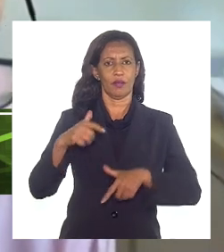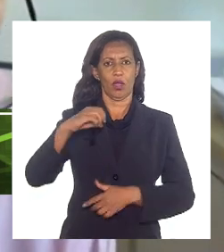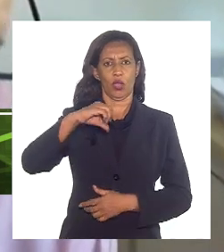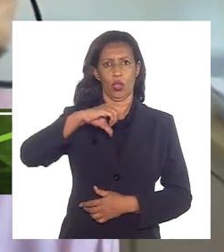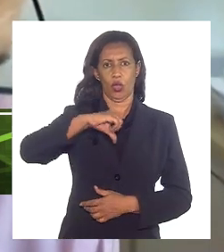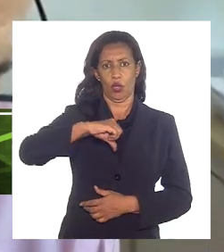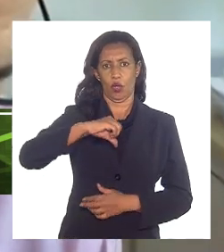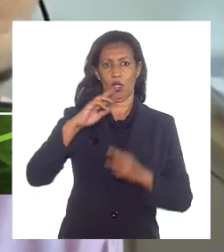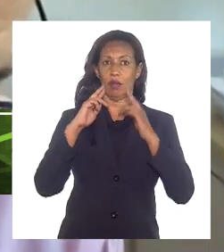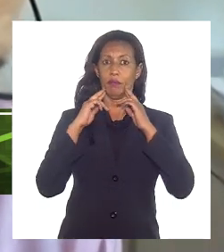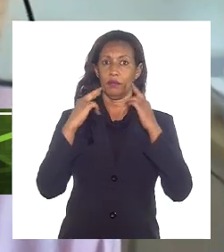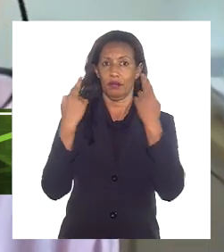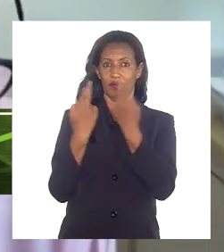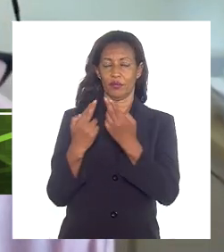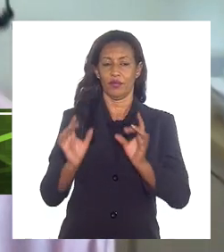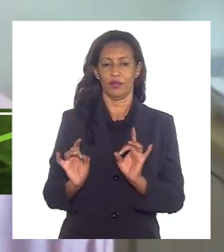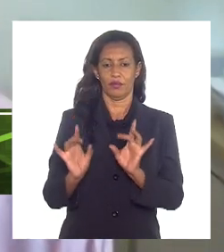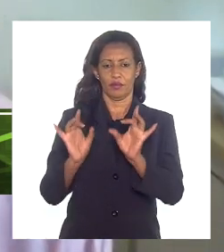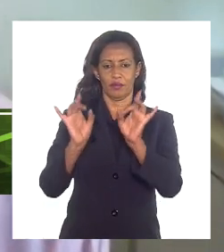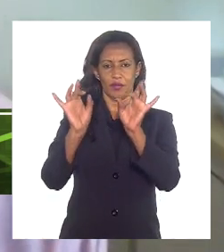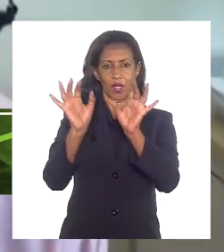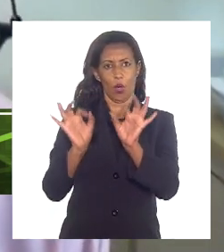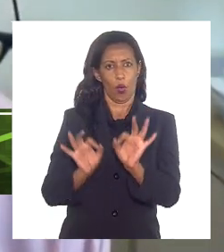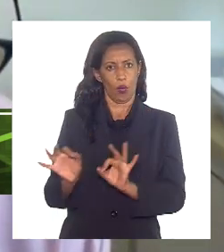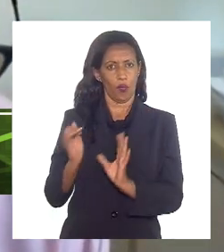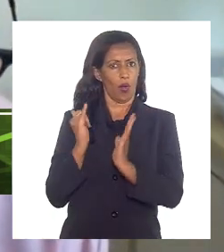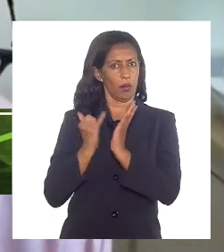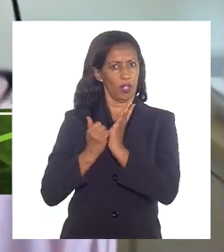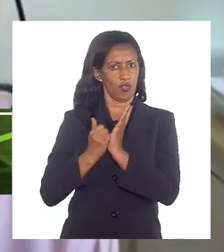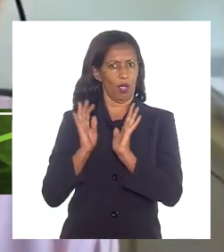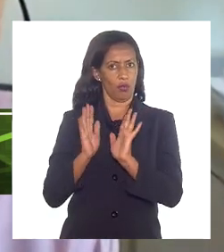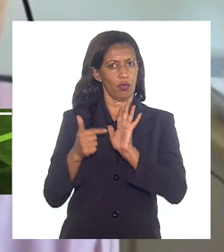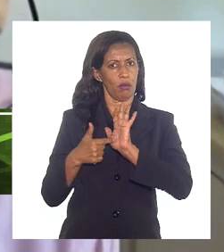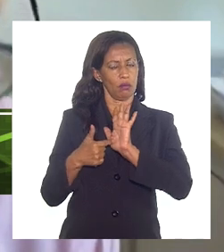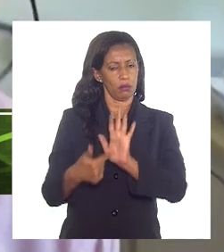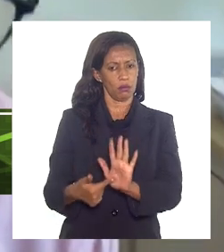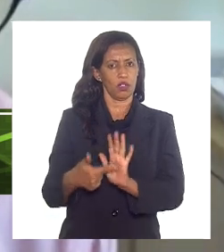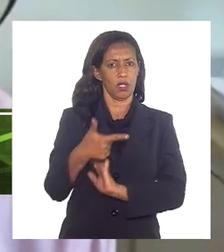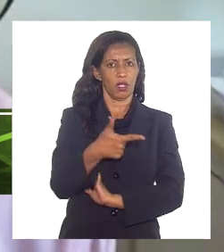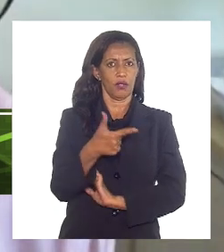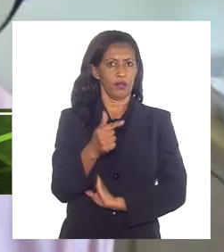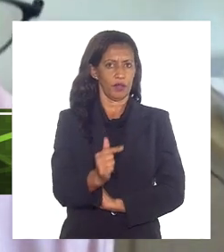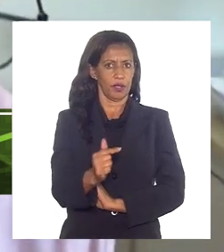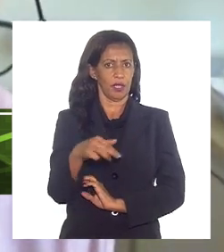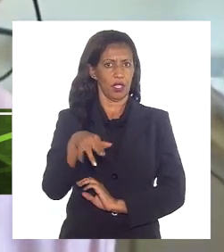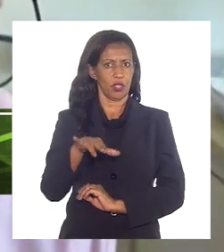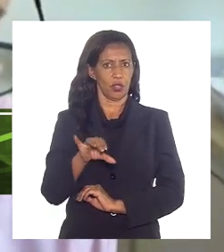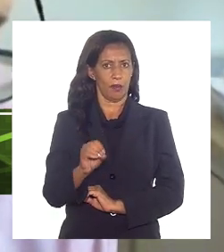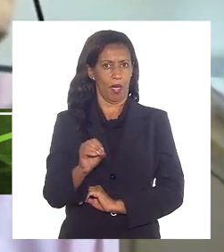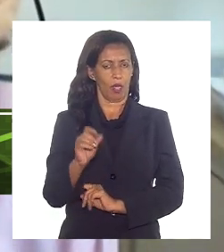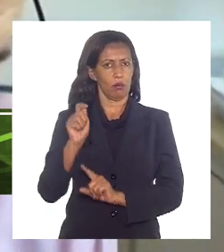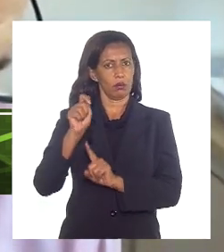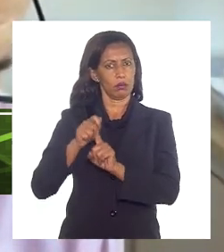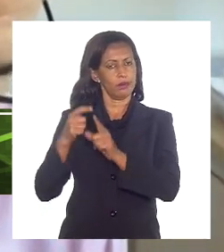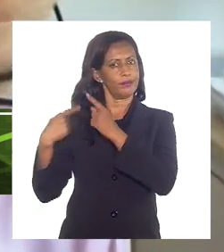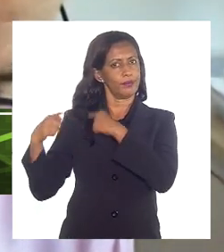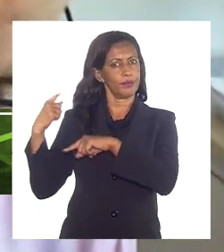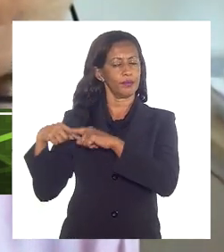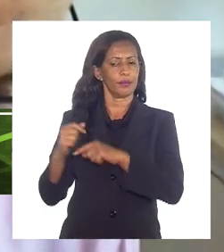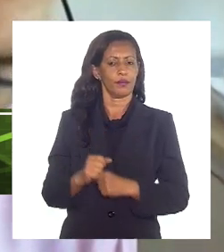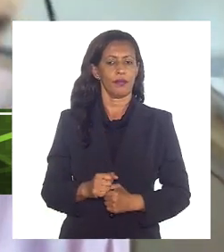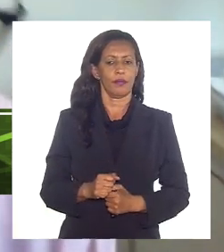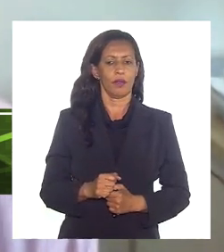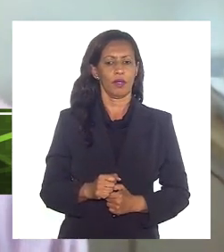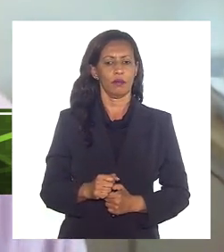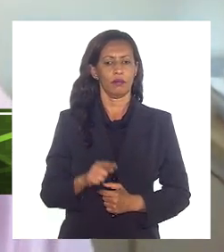reunião ordinária, conforme edital publicado em 27 de maio passado, com